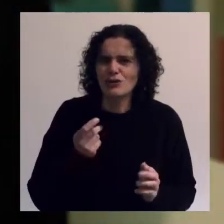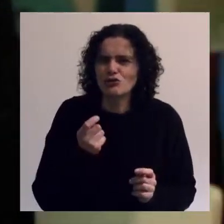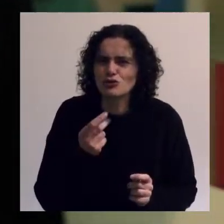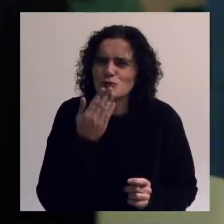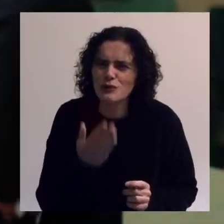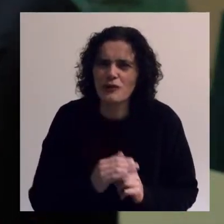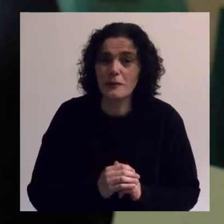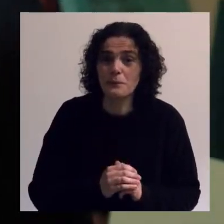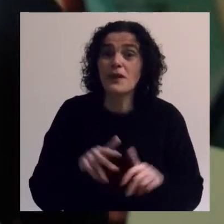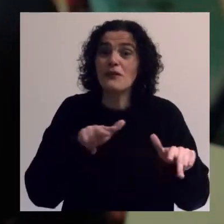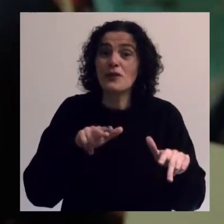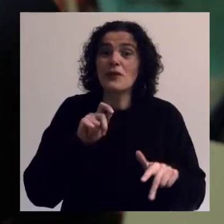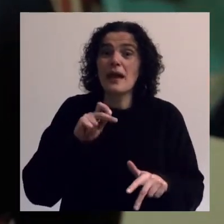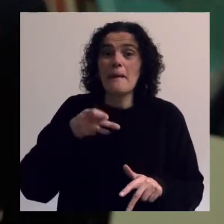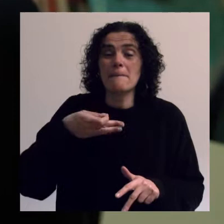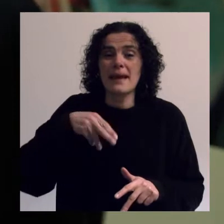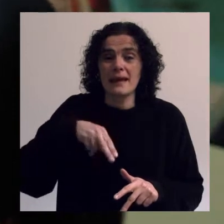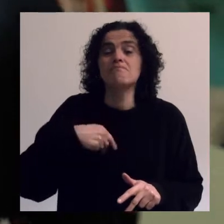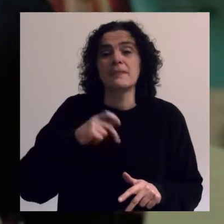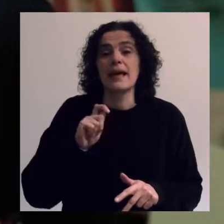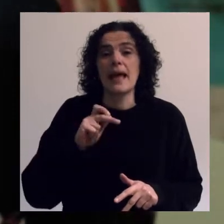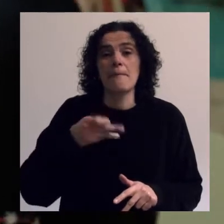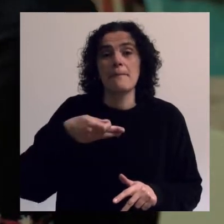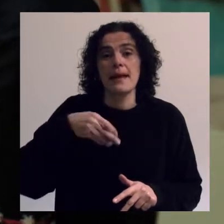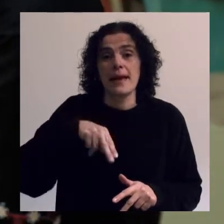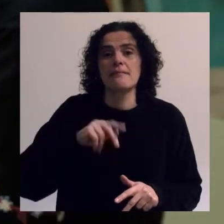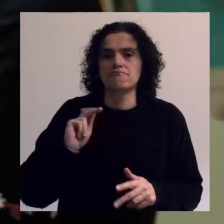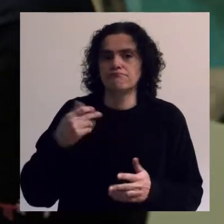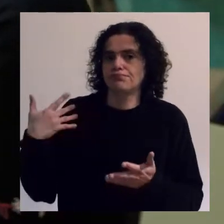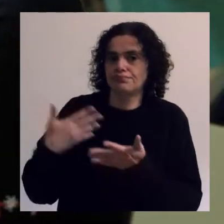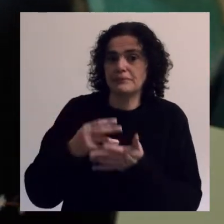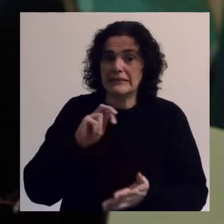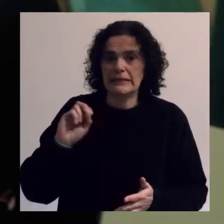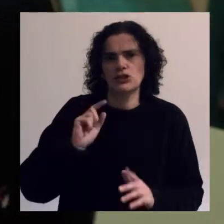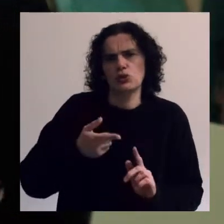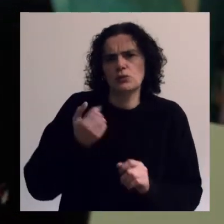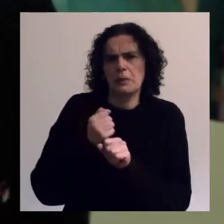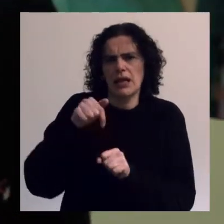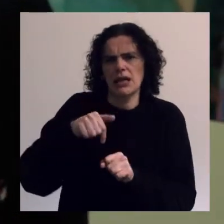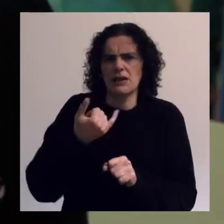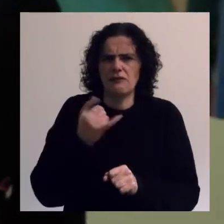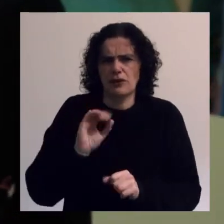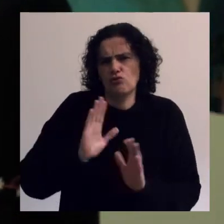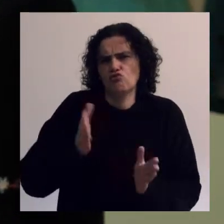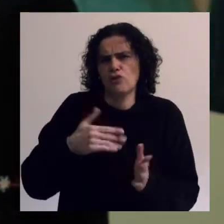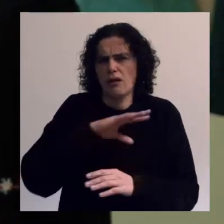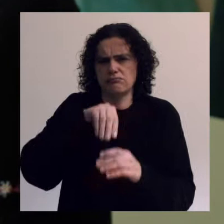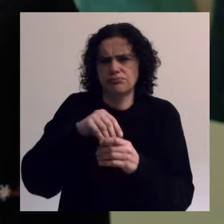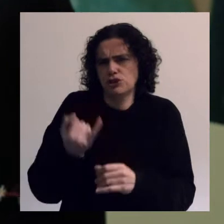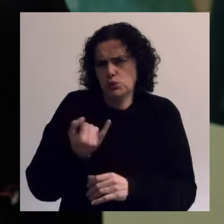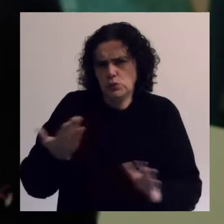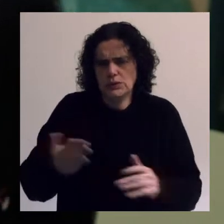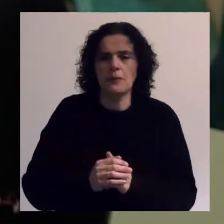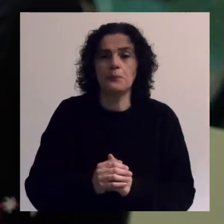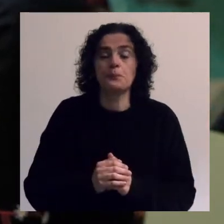Só um momento, por favor. Para a vida é a APN? Então, é a APN faz 30 anos, eu já trabalho aqui há cerca de 20, portanto já faço parte da